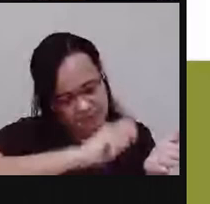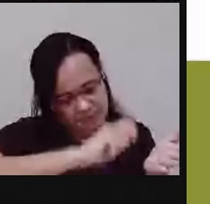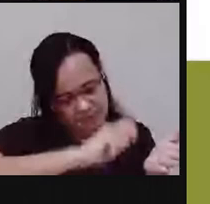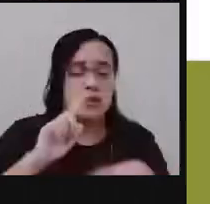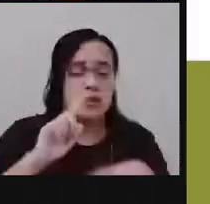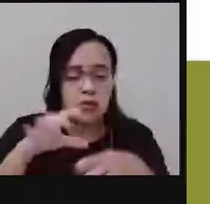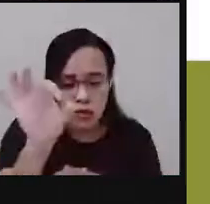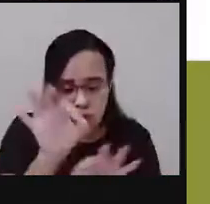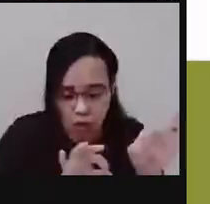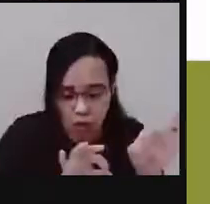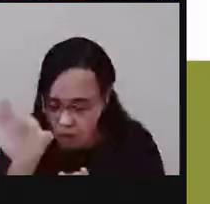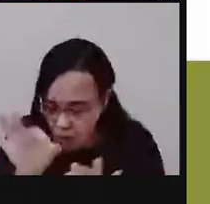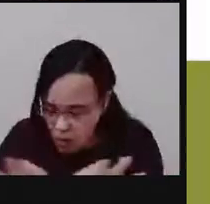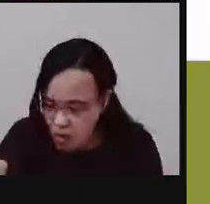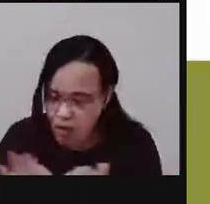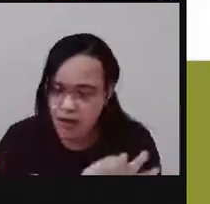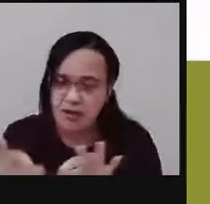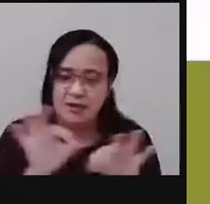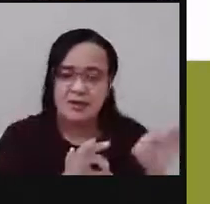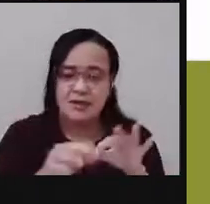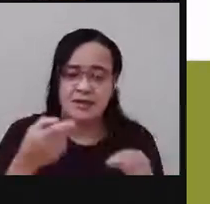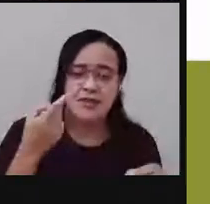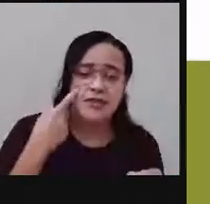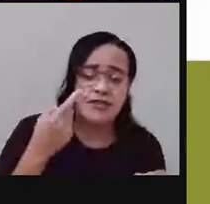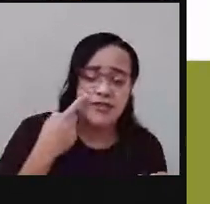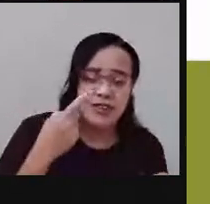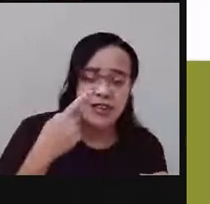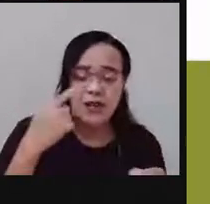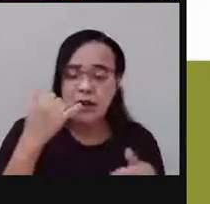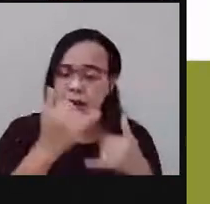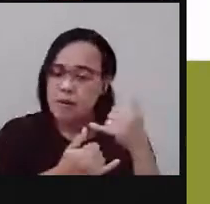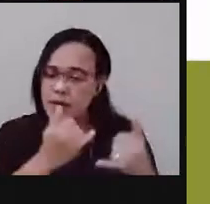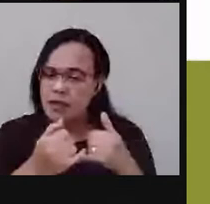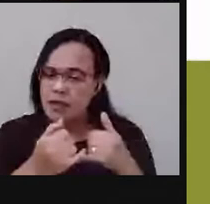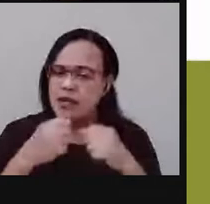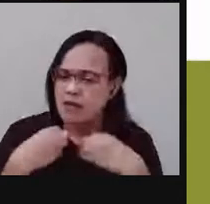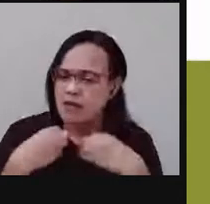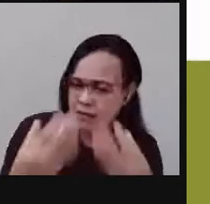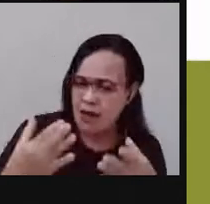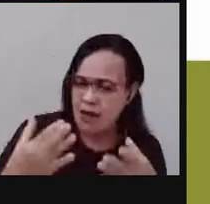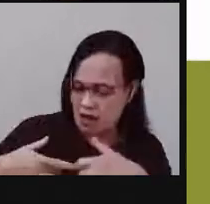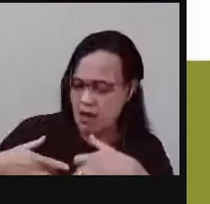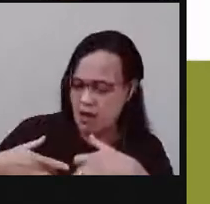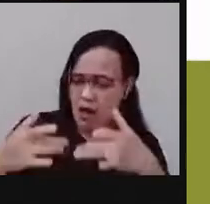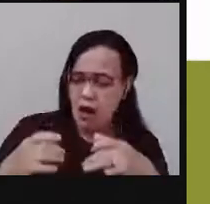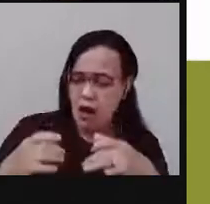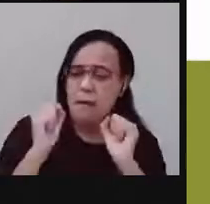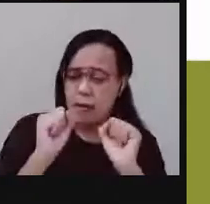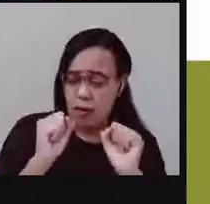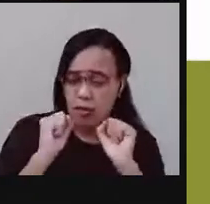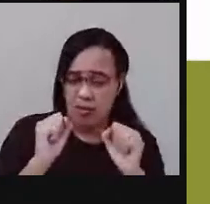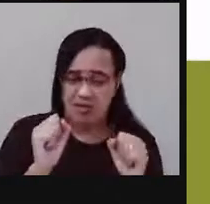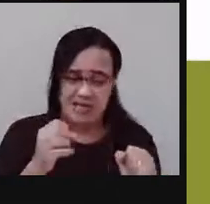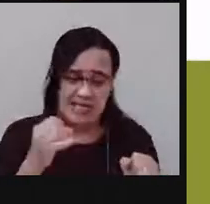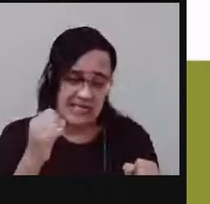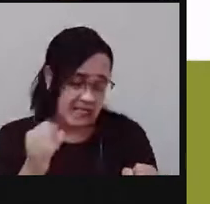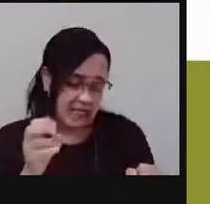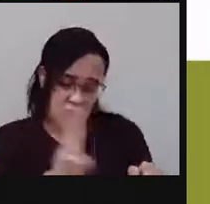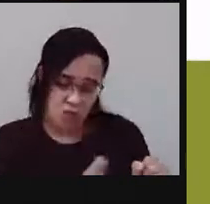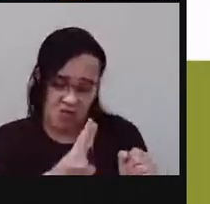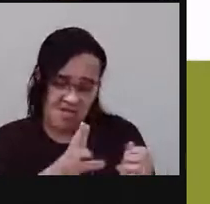espaço. Ver os brinquedos que você pode doar. Os brinquedos que você não usa mais. Que são